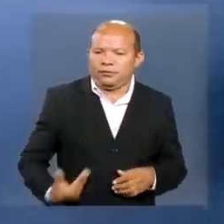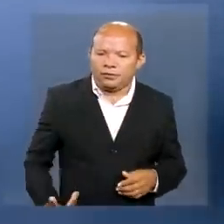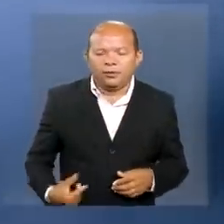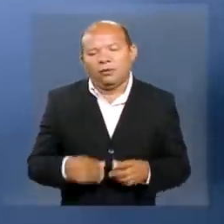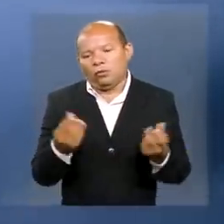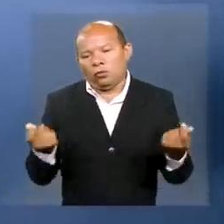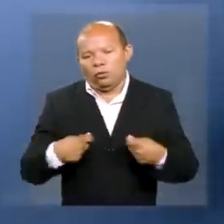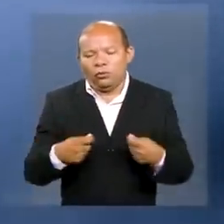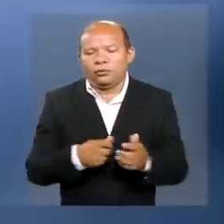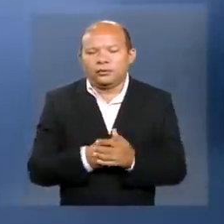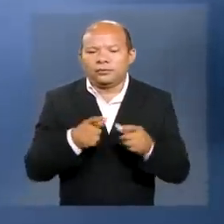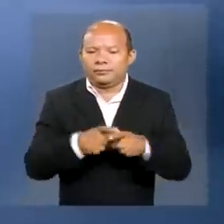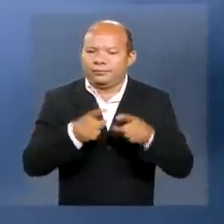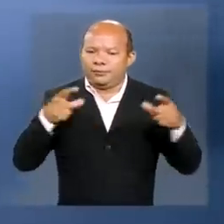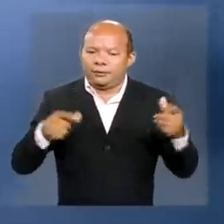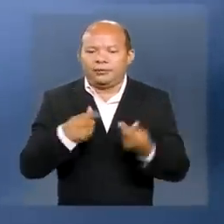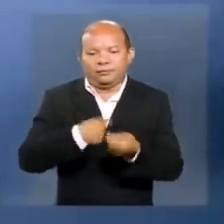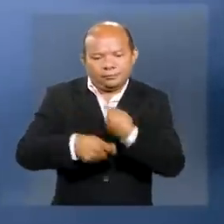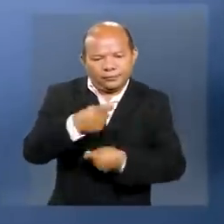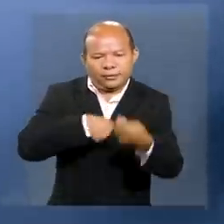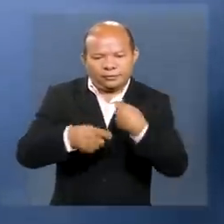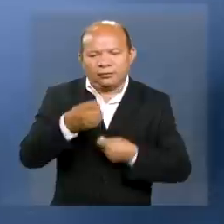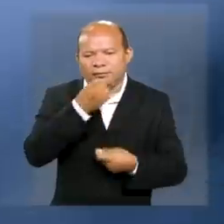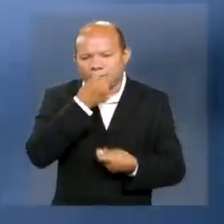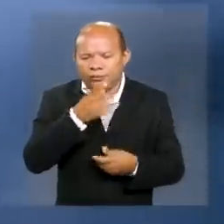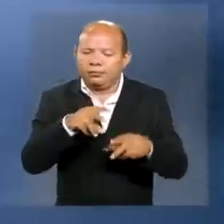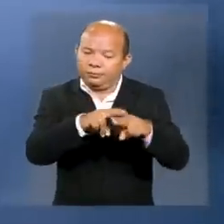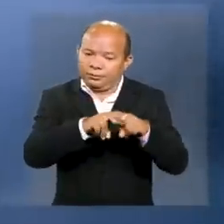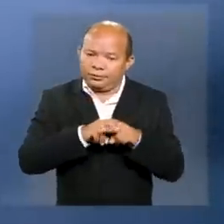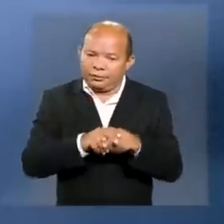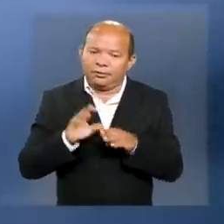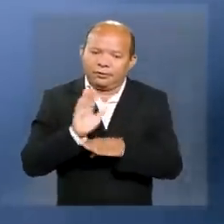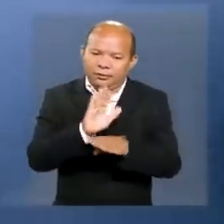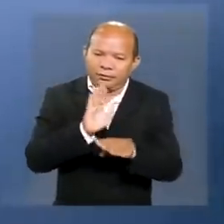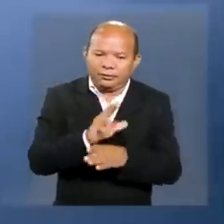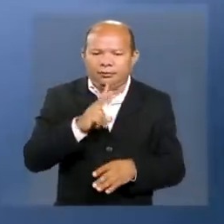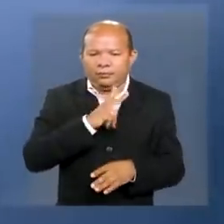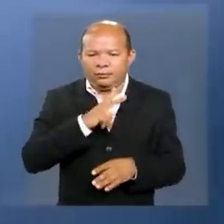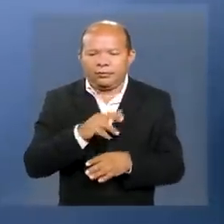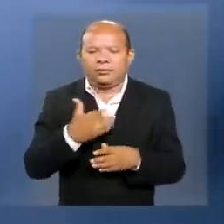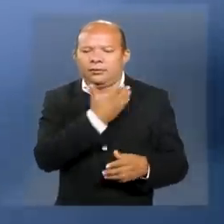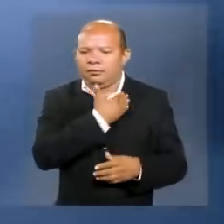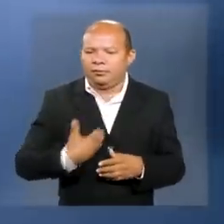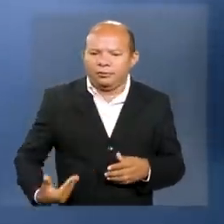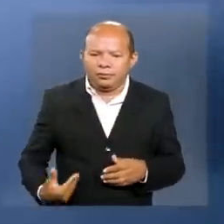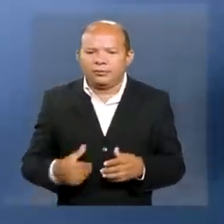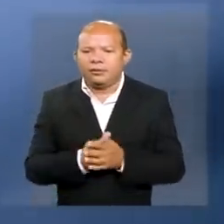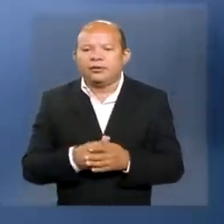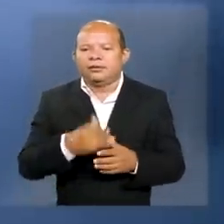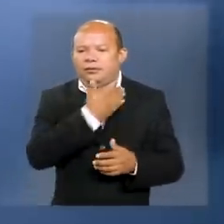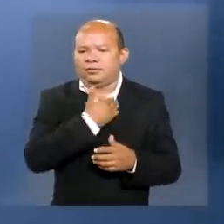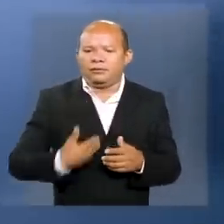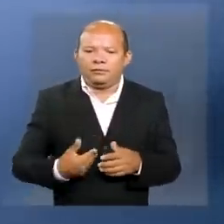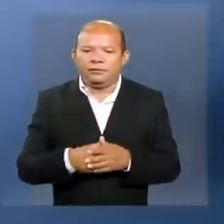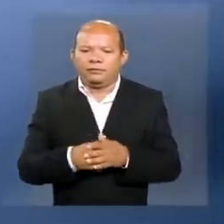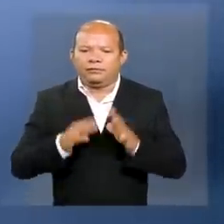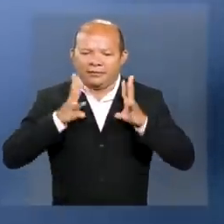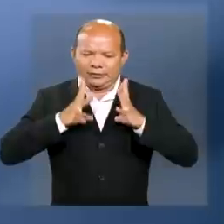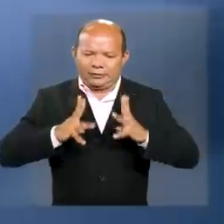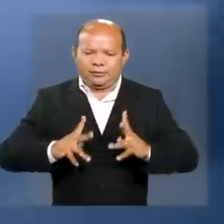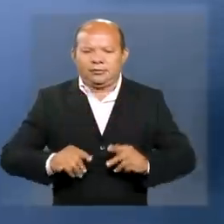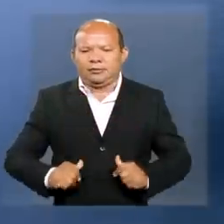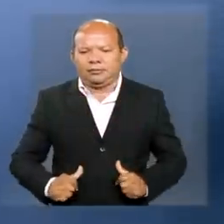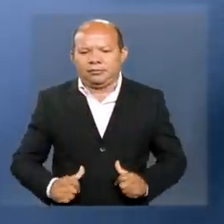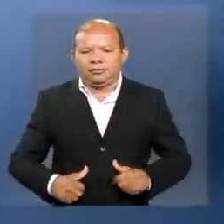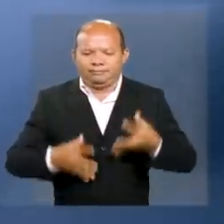Ou seja, hoje a gente tem um ambiente de negócios bom. E por isso temos investimentos privados e públicos. Porque tem um governante ficha limpa,